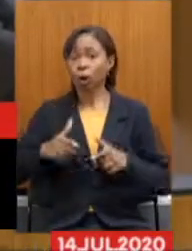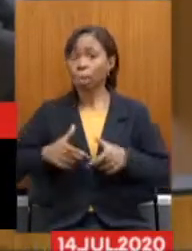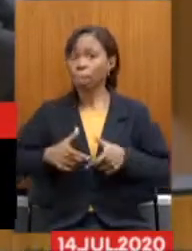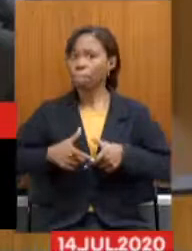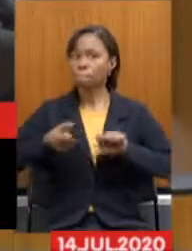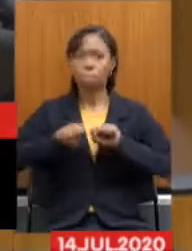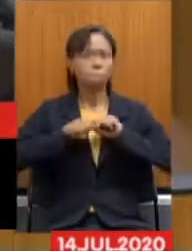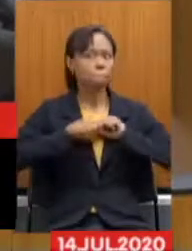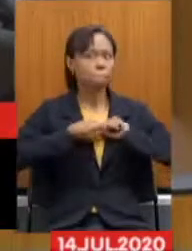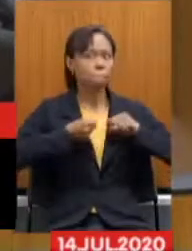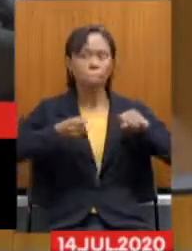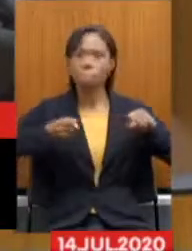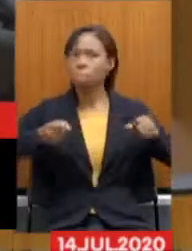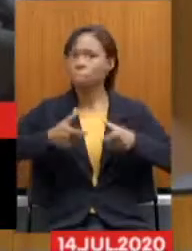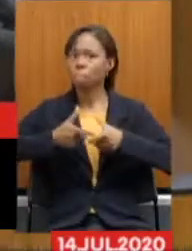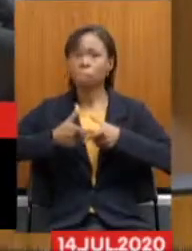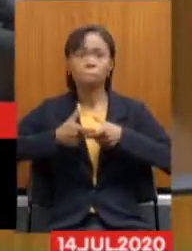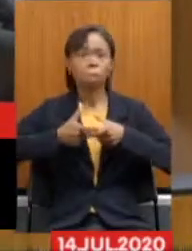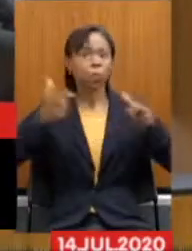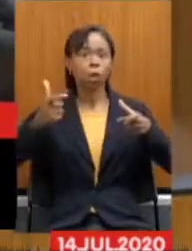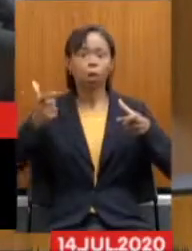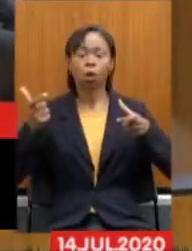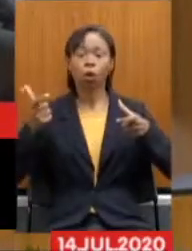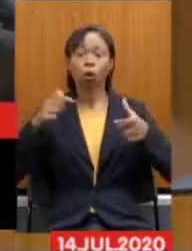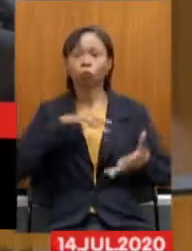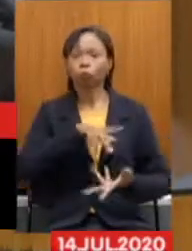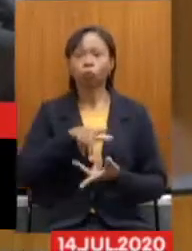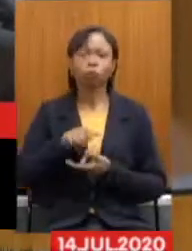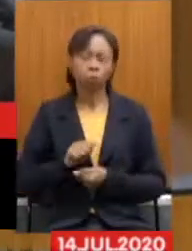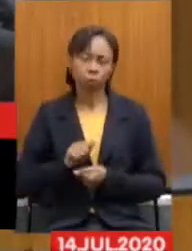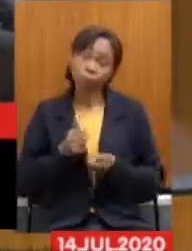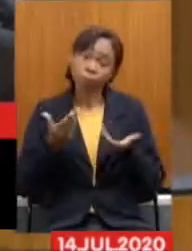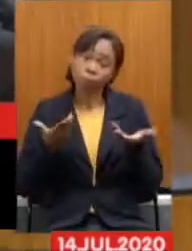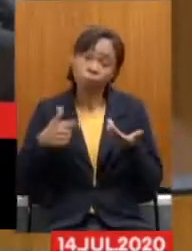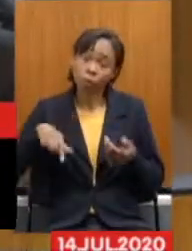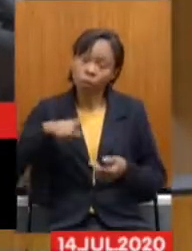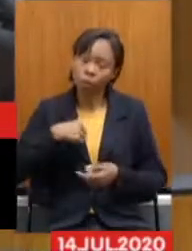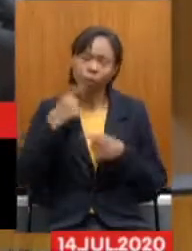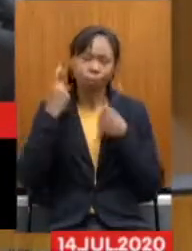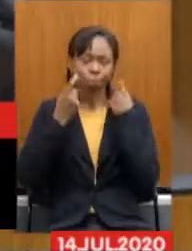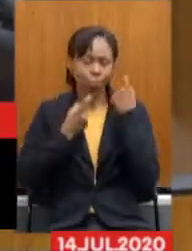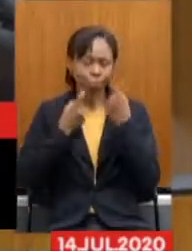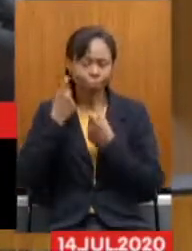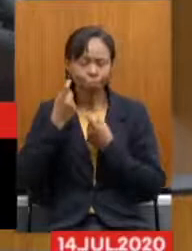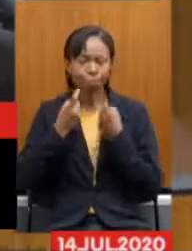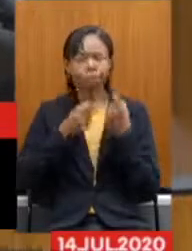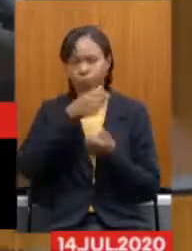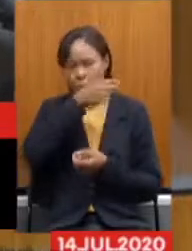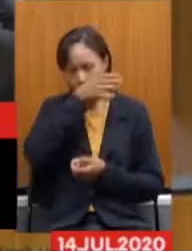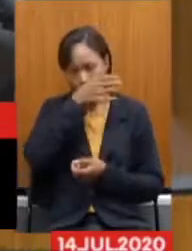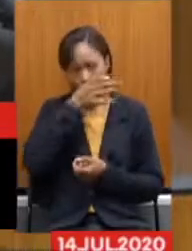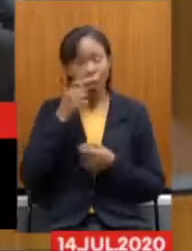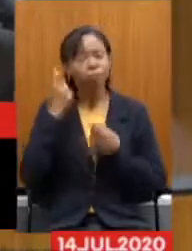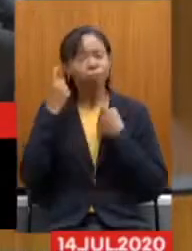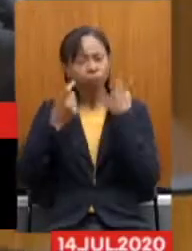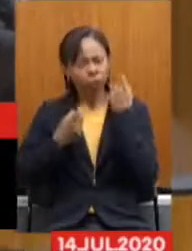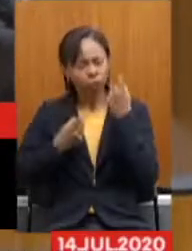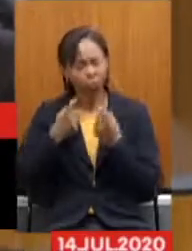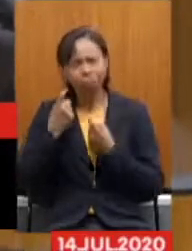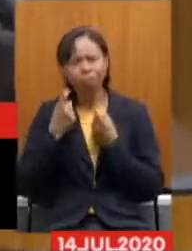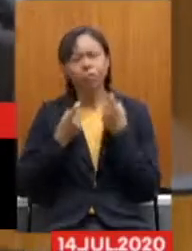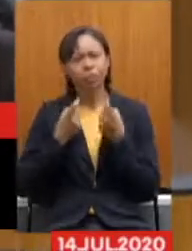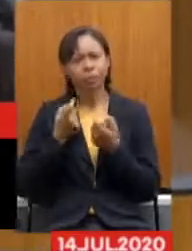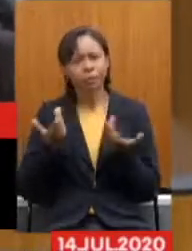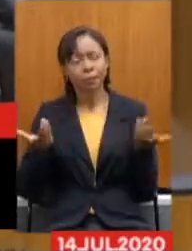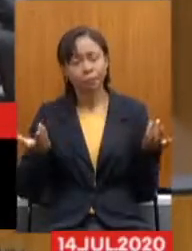Então Nos preocupa Muito Essa situação Estamos bastante Preocupados Com essa situação Sim